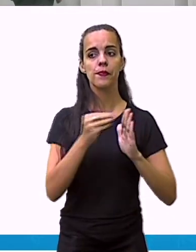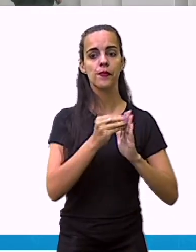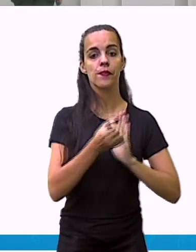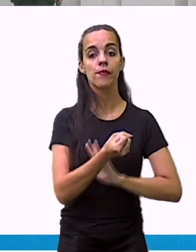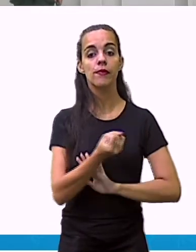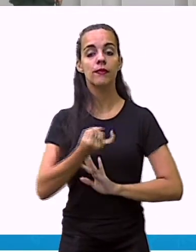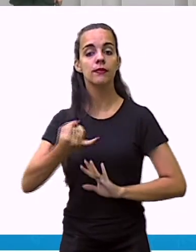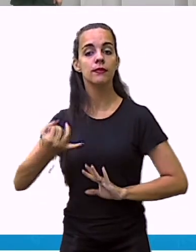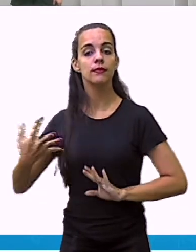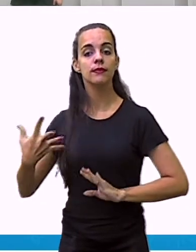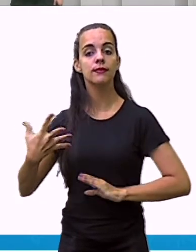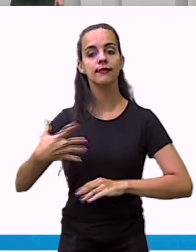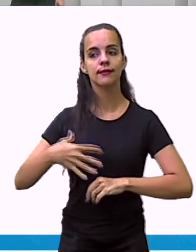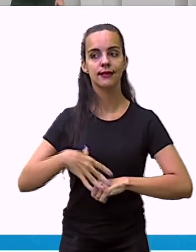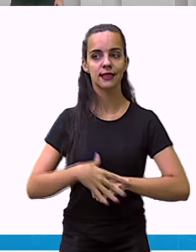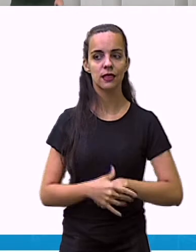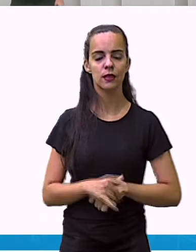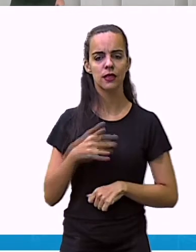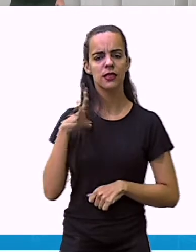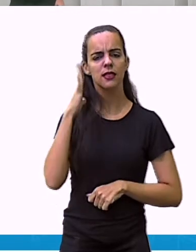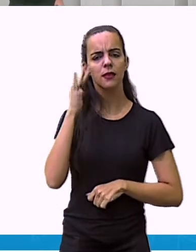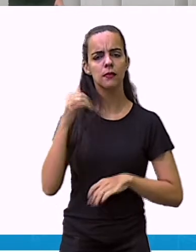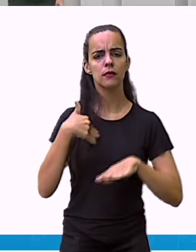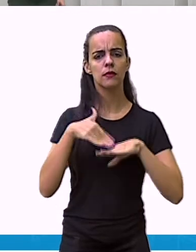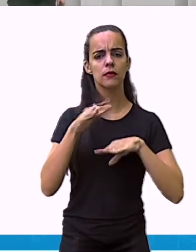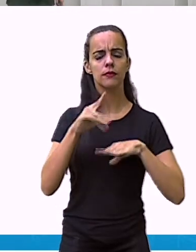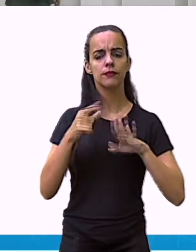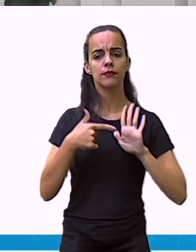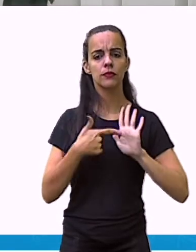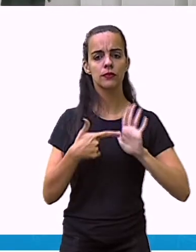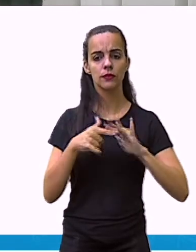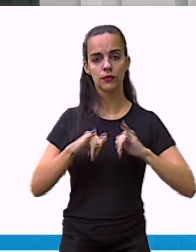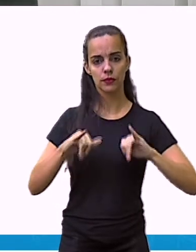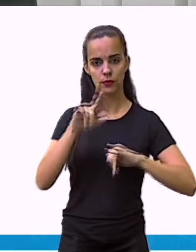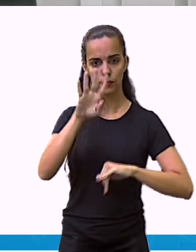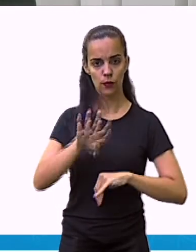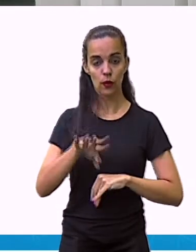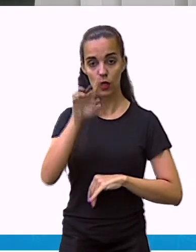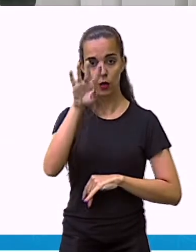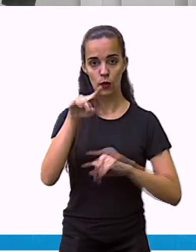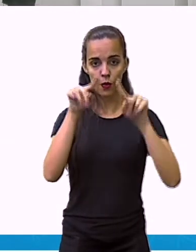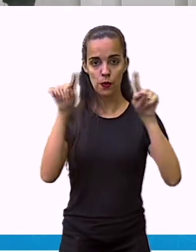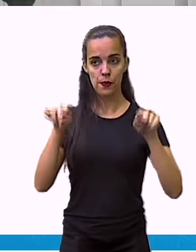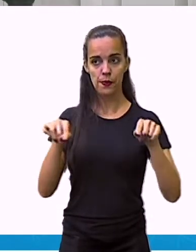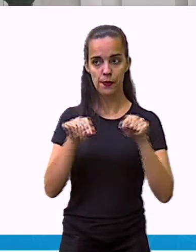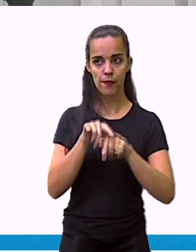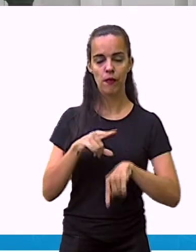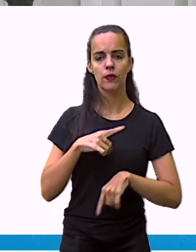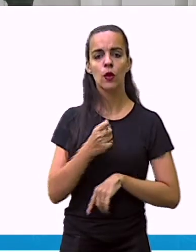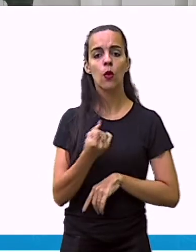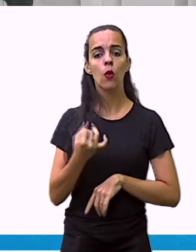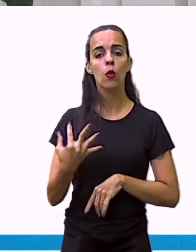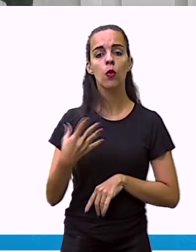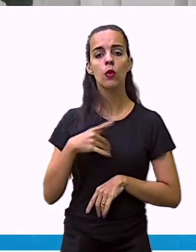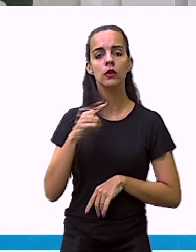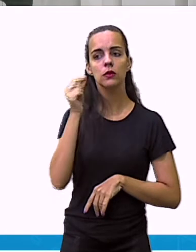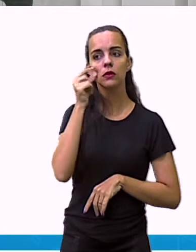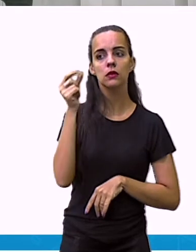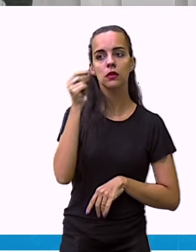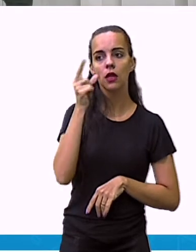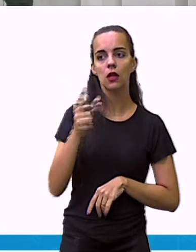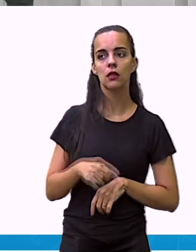quantidade de animais que aparecem neste quadro para nós. O gato foi um,